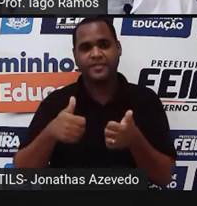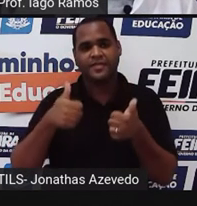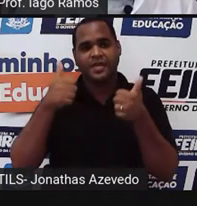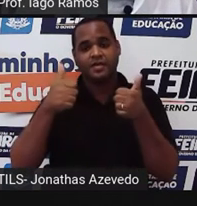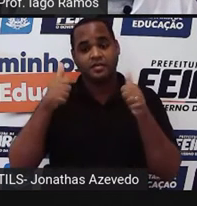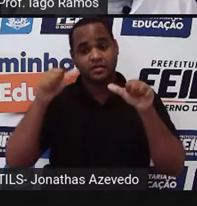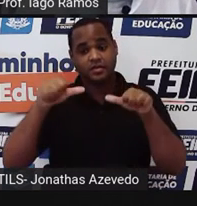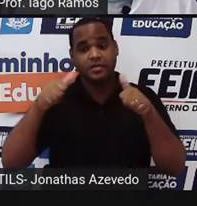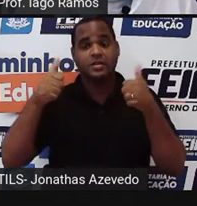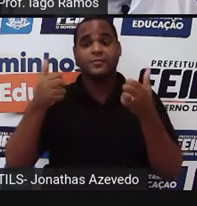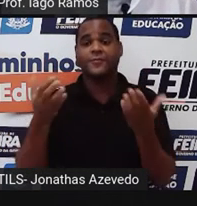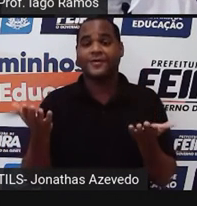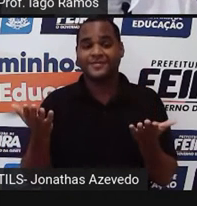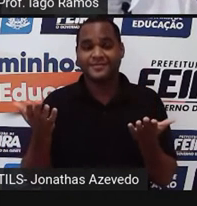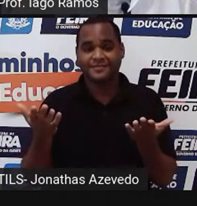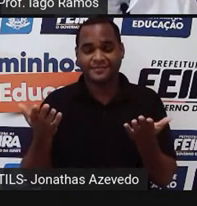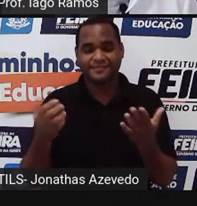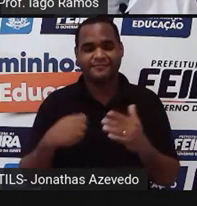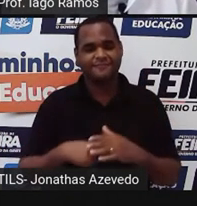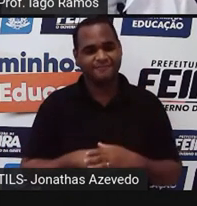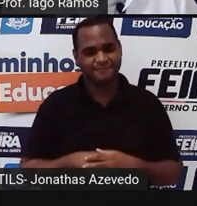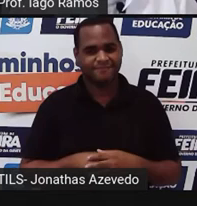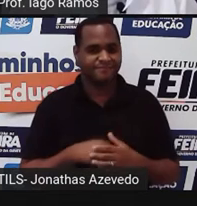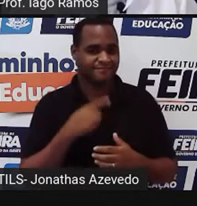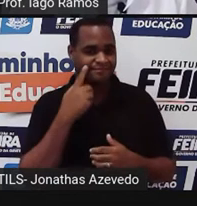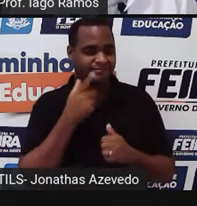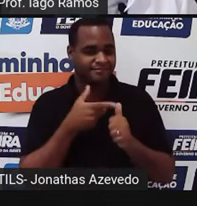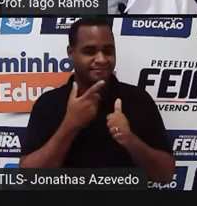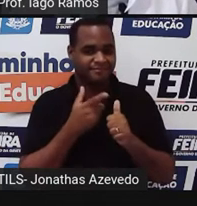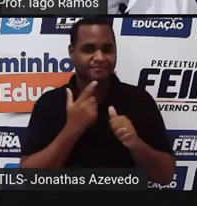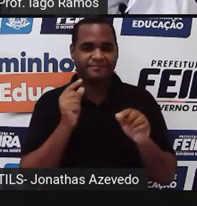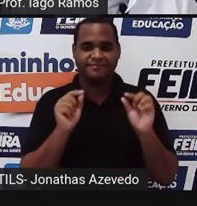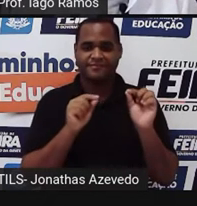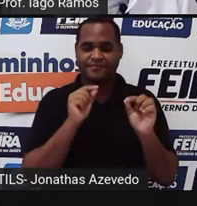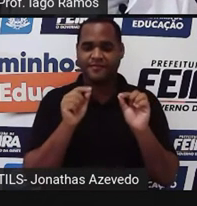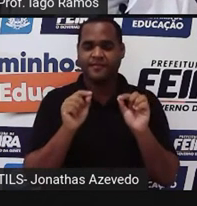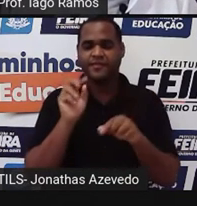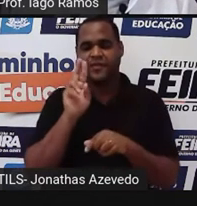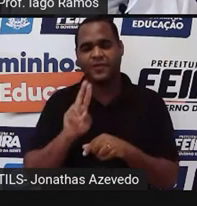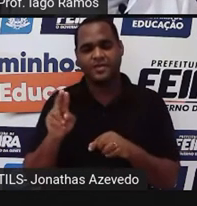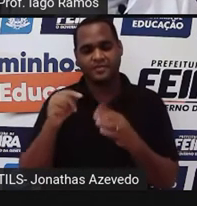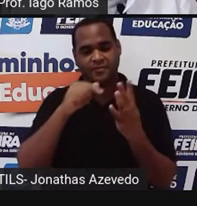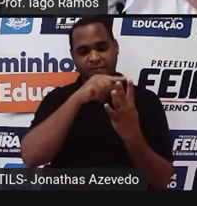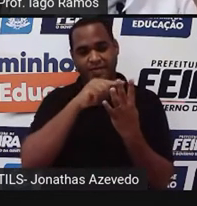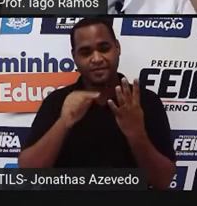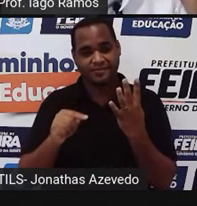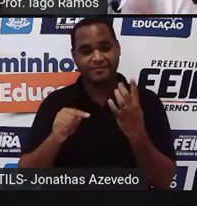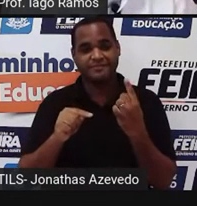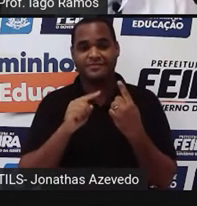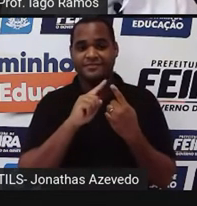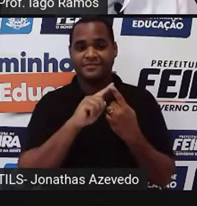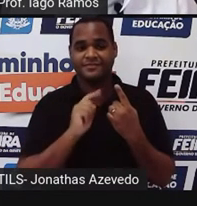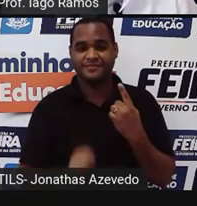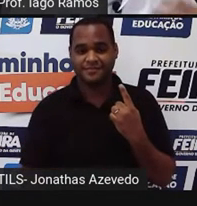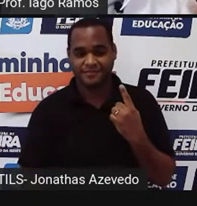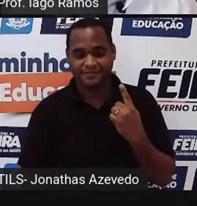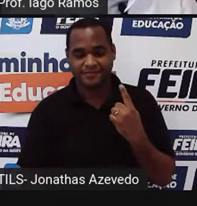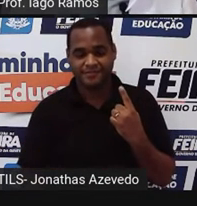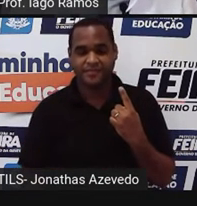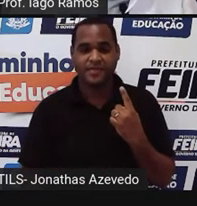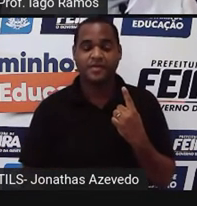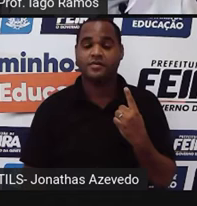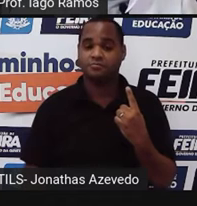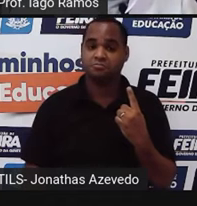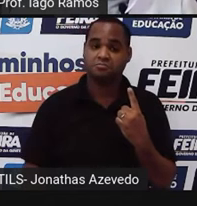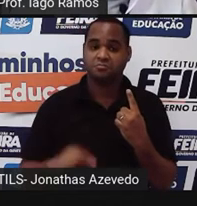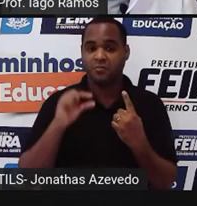entendi até agora. e aí a gente sempre usa esses quatro parâmetros. Número um, se